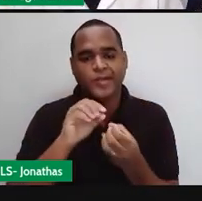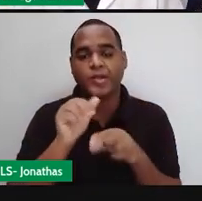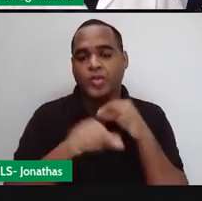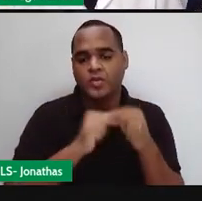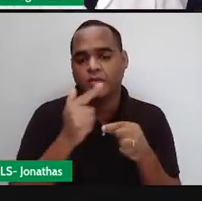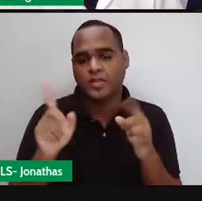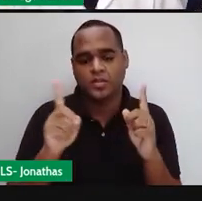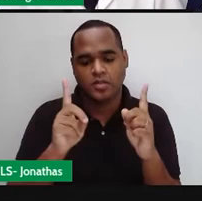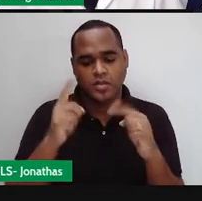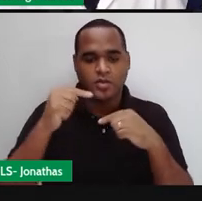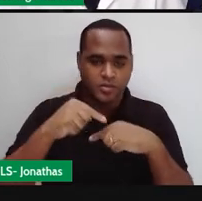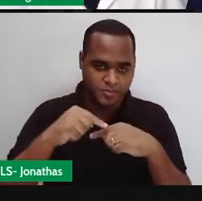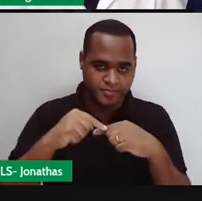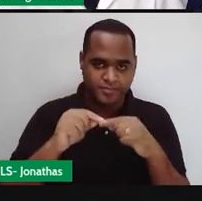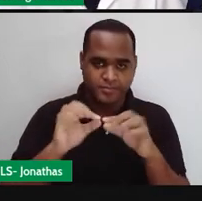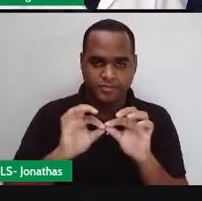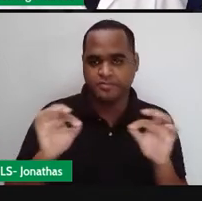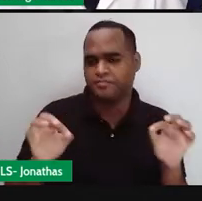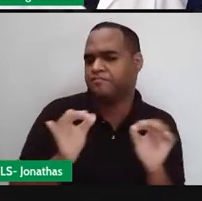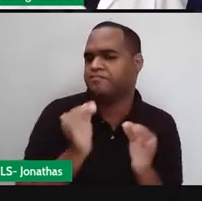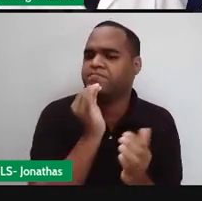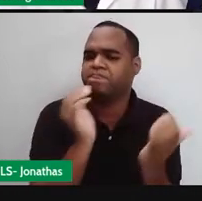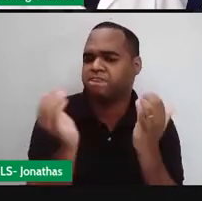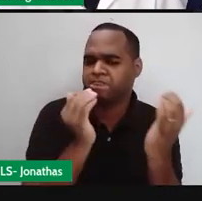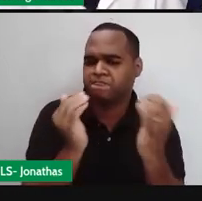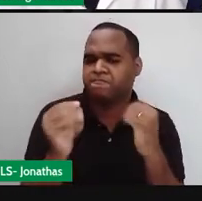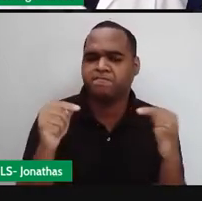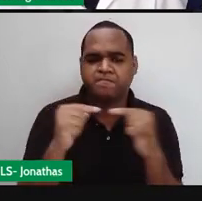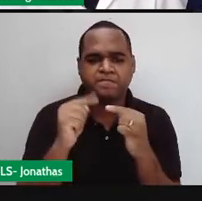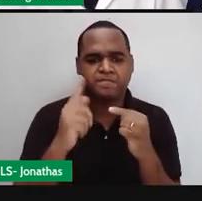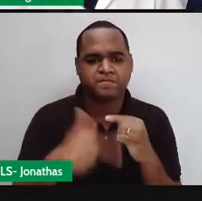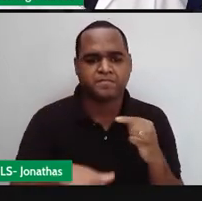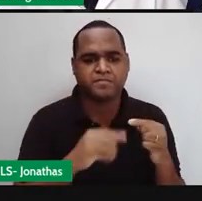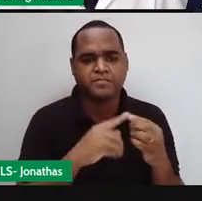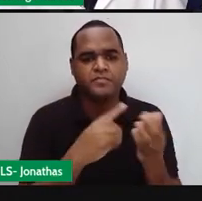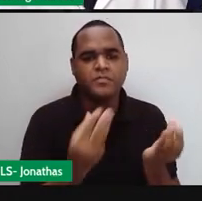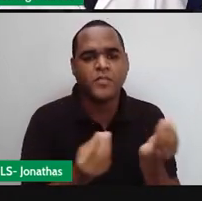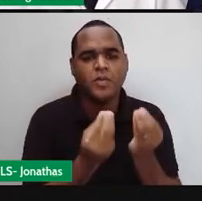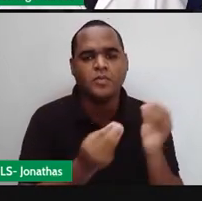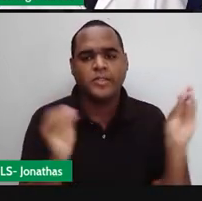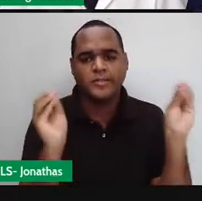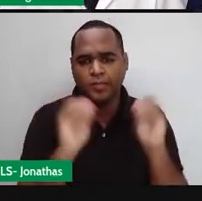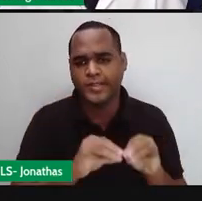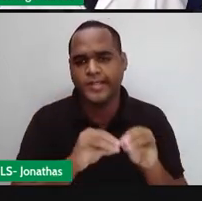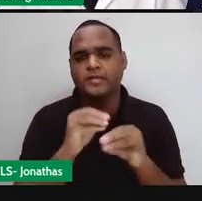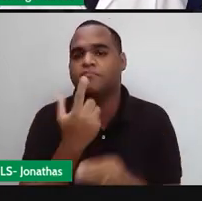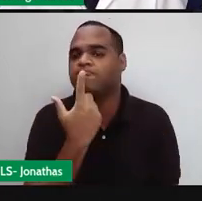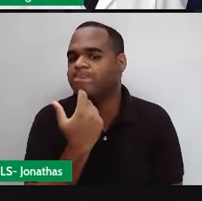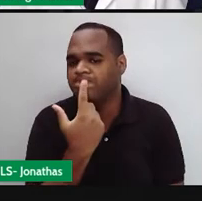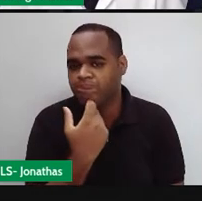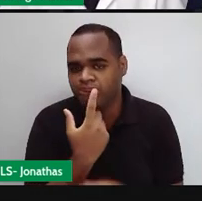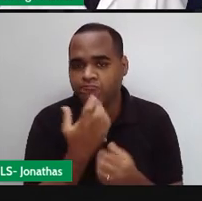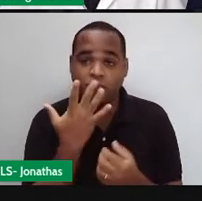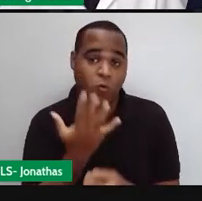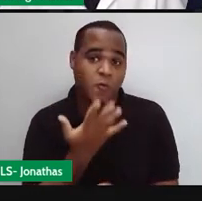tá? Então, por exemplo, se eu pego esse lado aqui, ó, que eu vou colocar em vermelho,